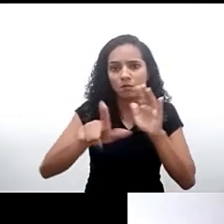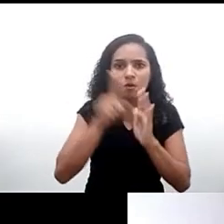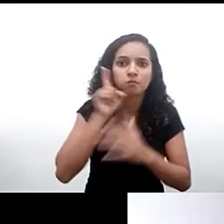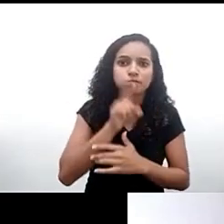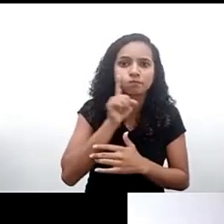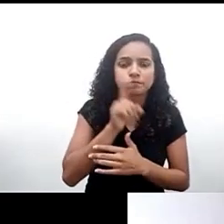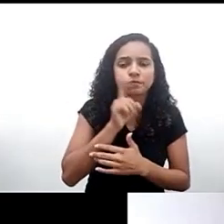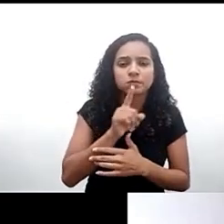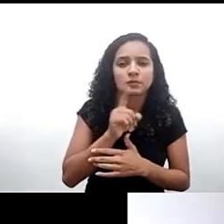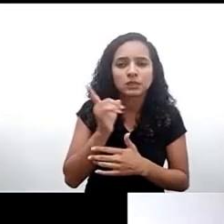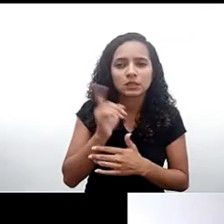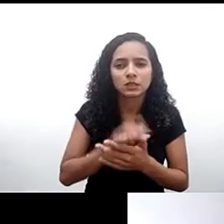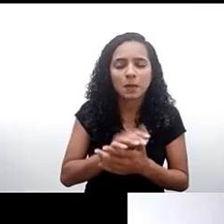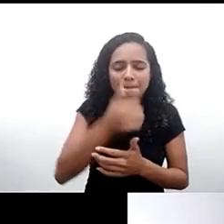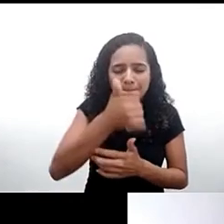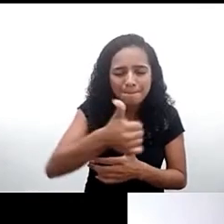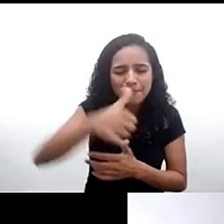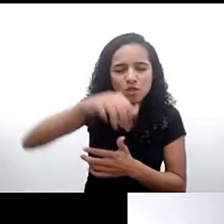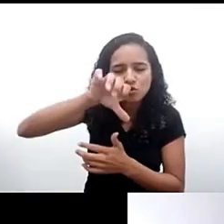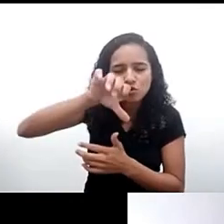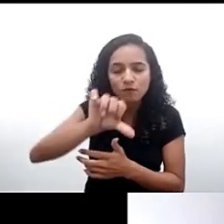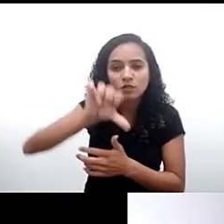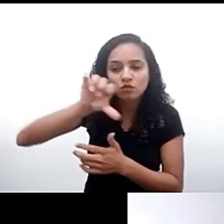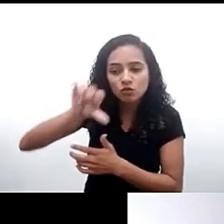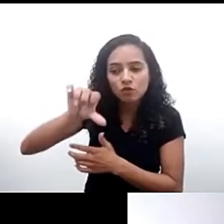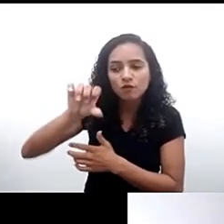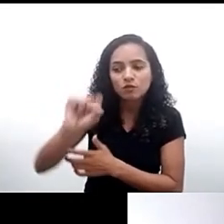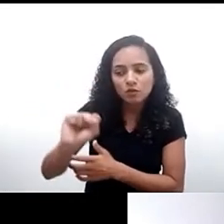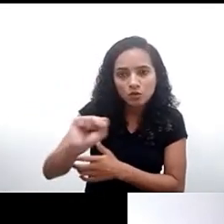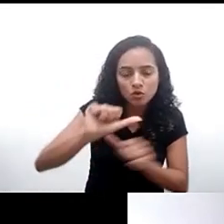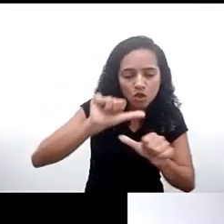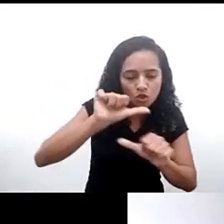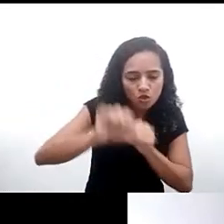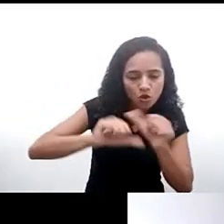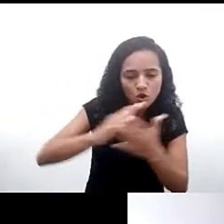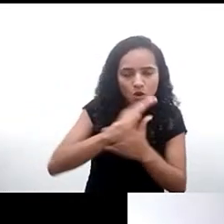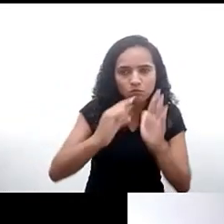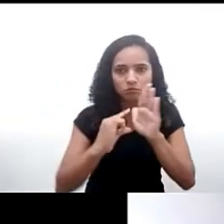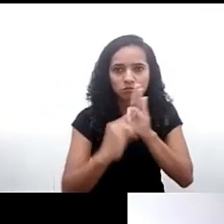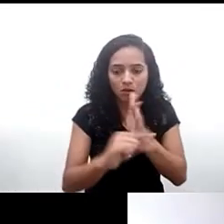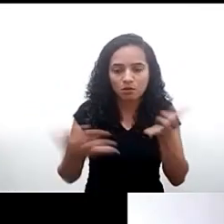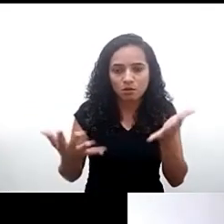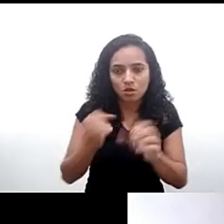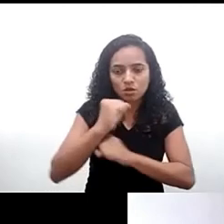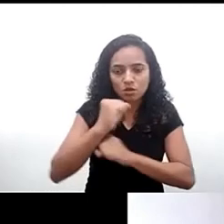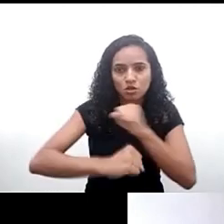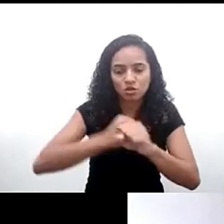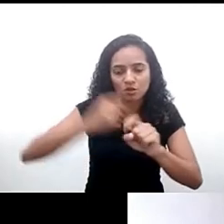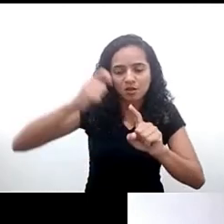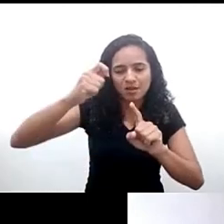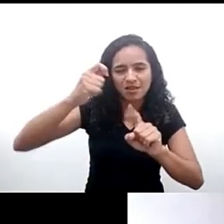de 1998 com modificações vigentes a partir de janeiro de 2020